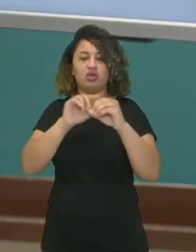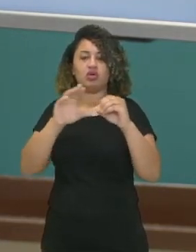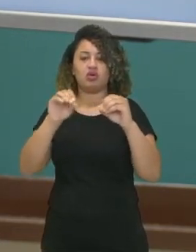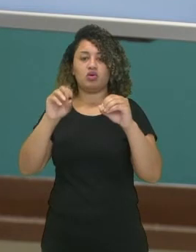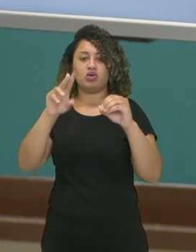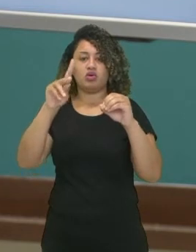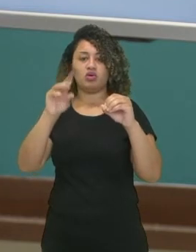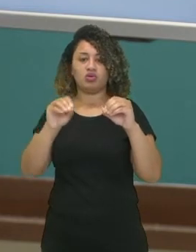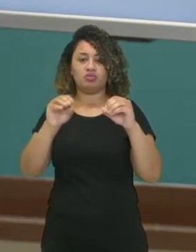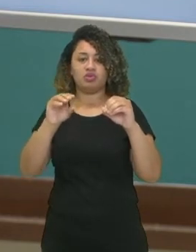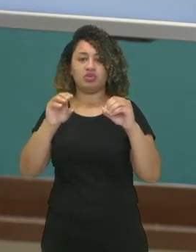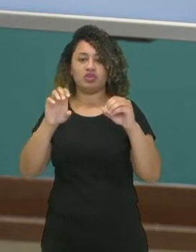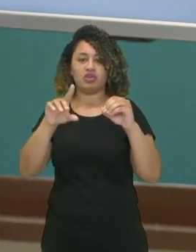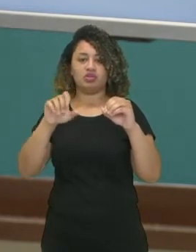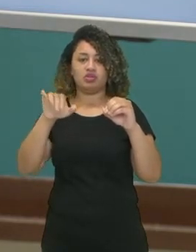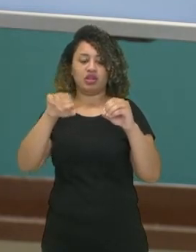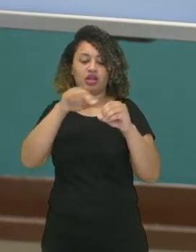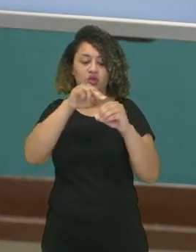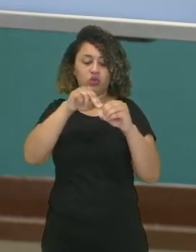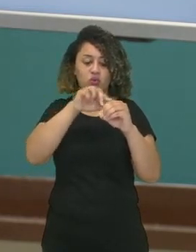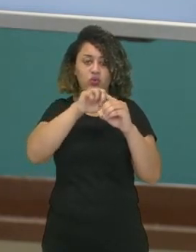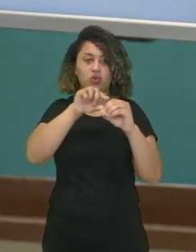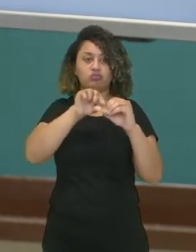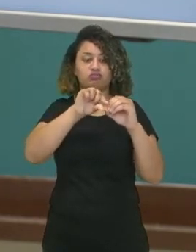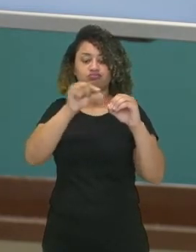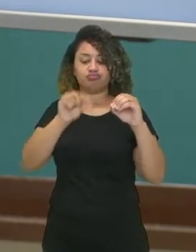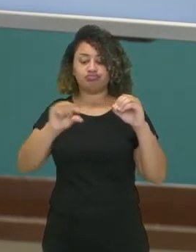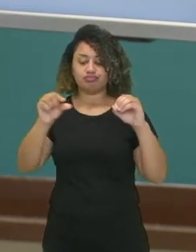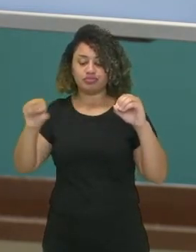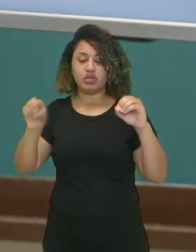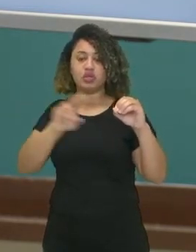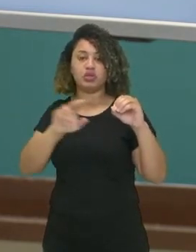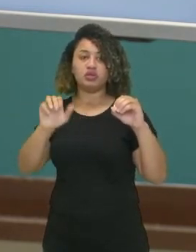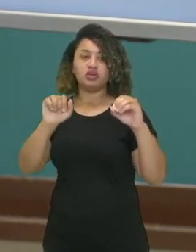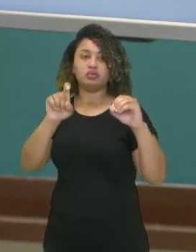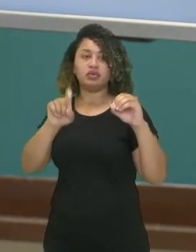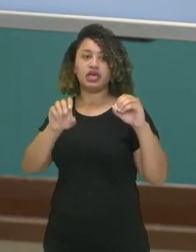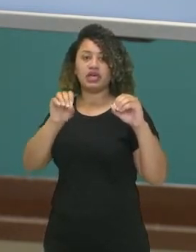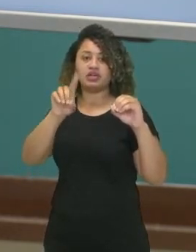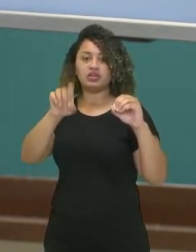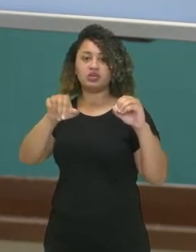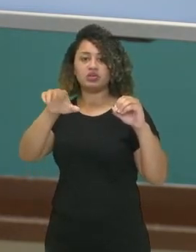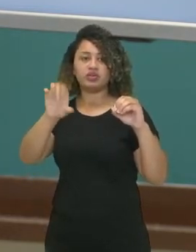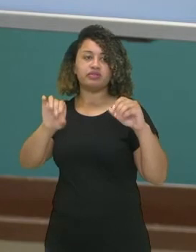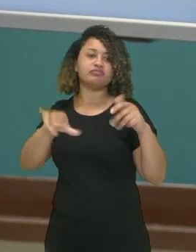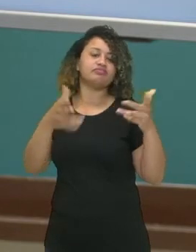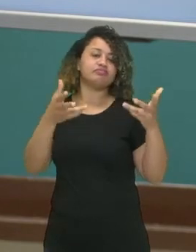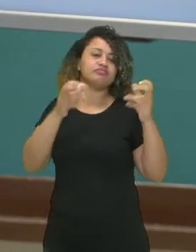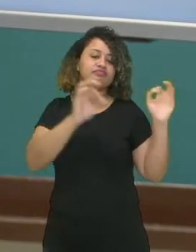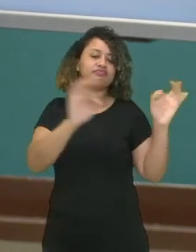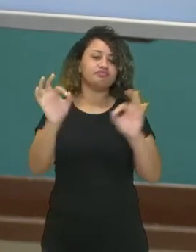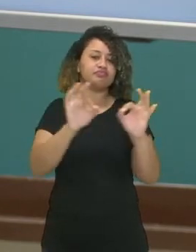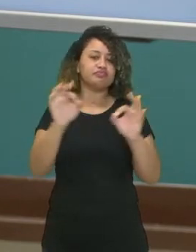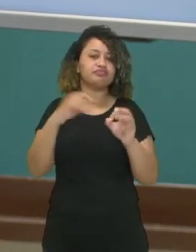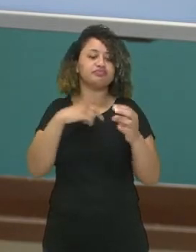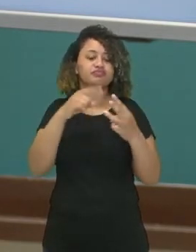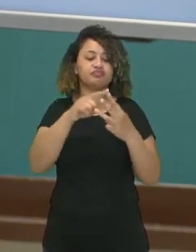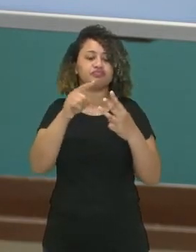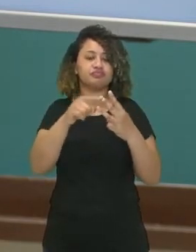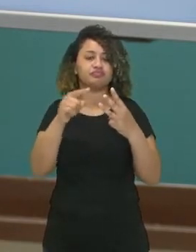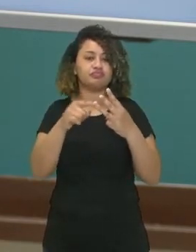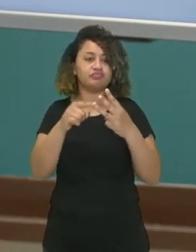partes de um neurônio. Se nós observarmos nessa animação, nós temos três neurônios.